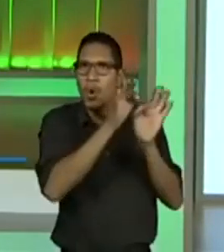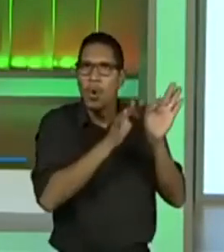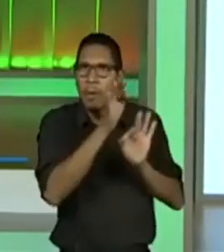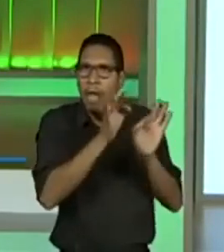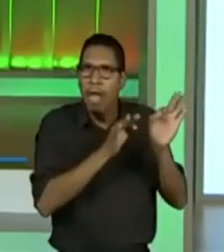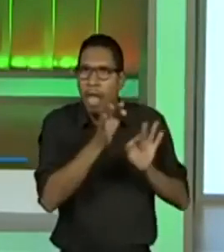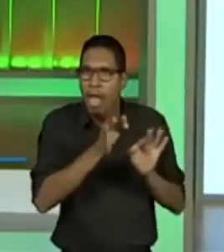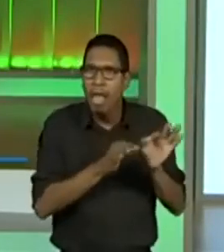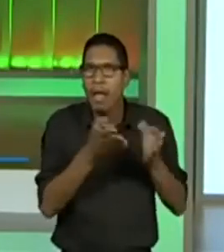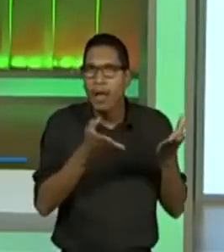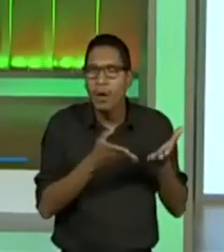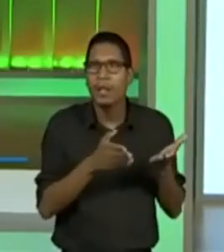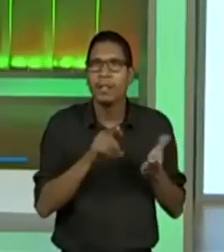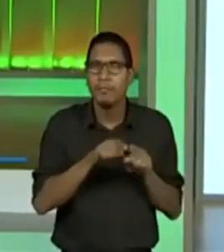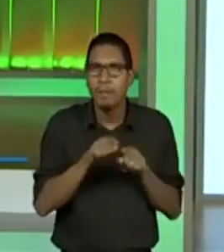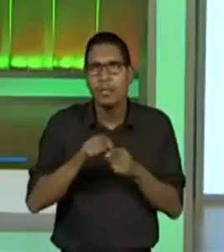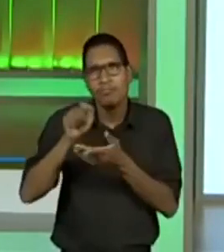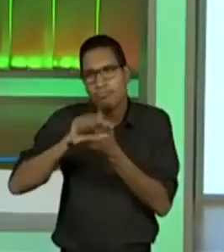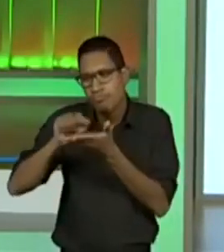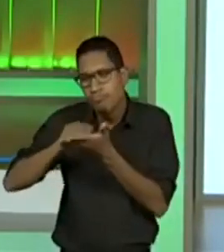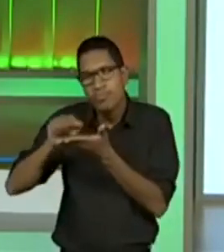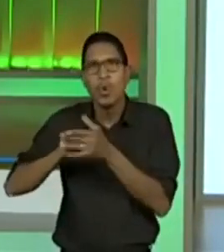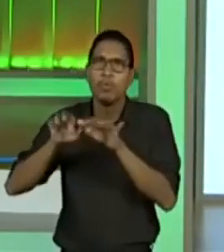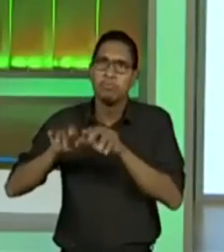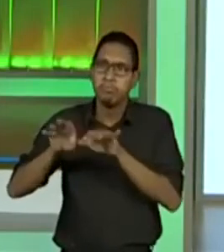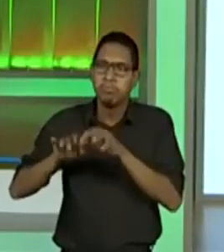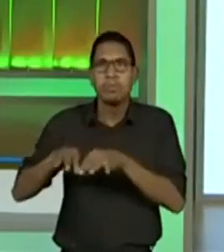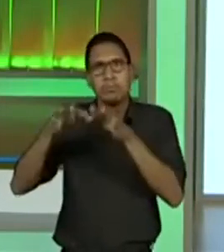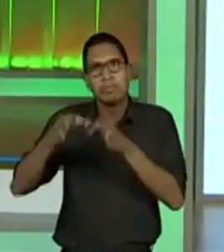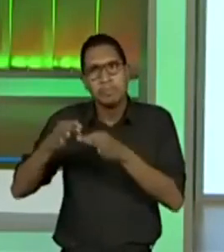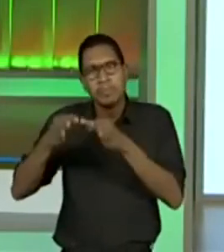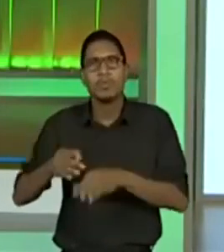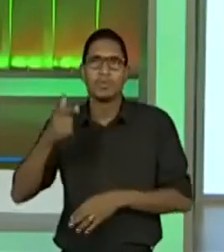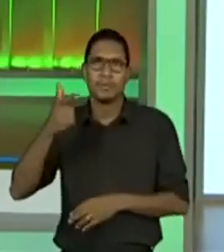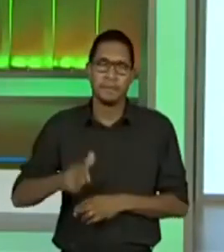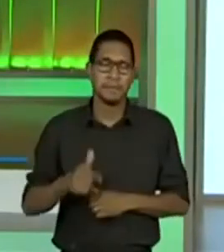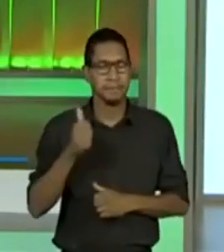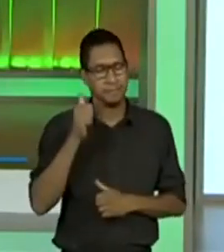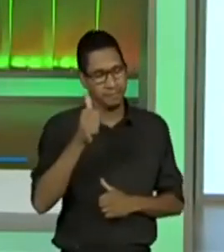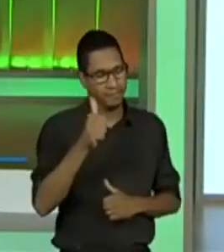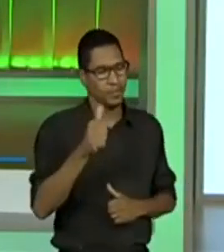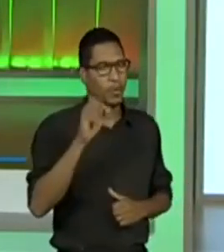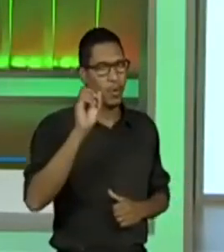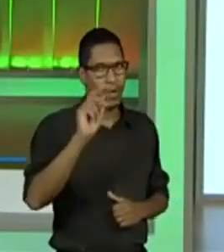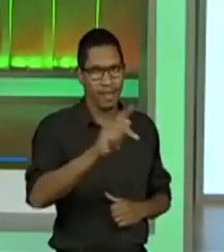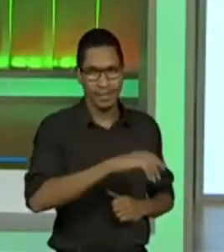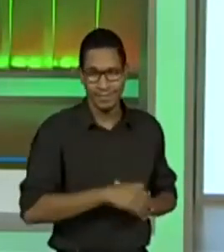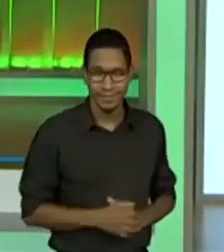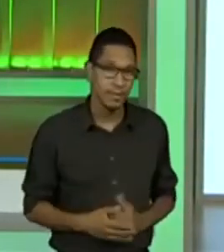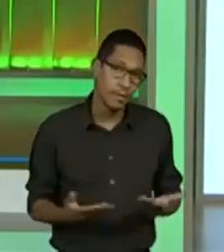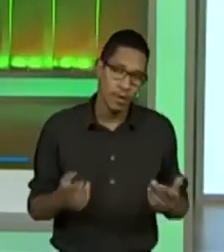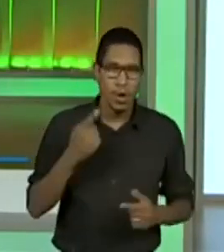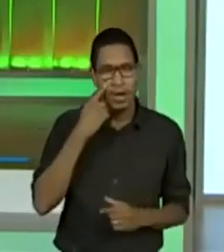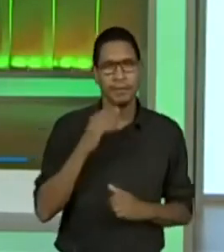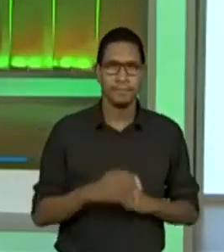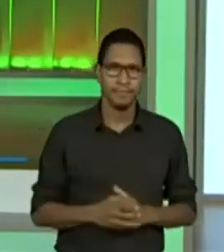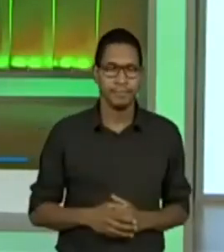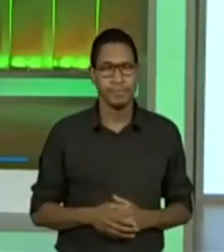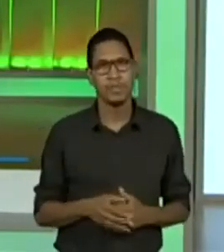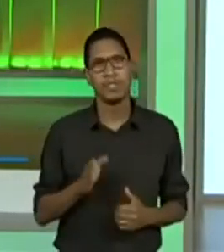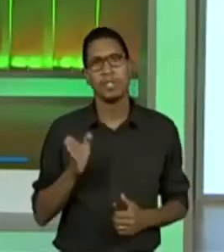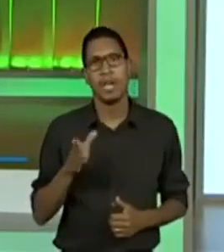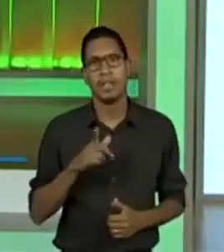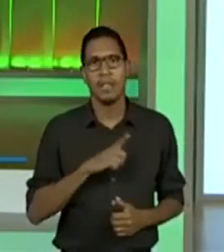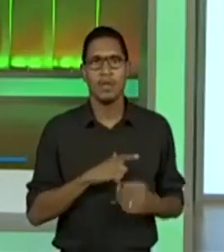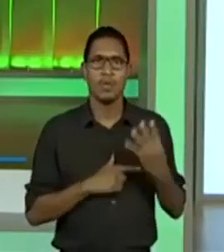rabisco que ficou por aqui. Olha, muito legal. Ou seja, nós mexemos, gente, eu precisava de umas quatro